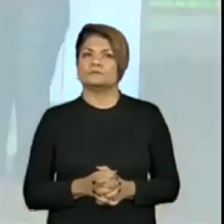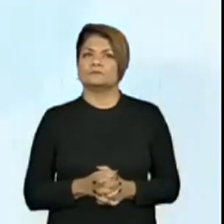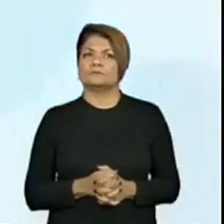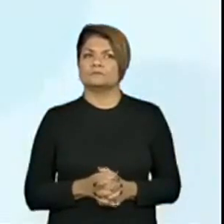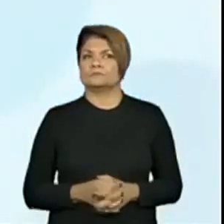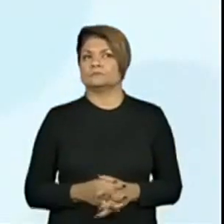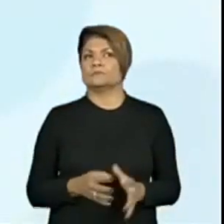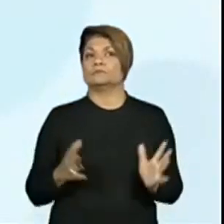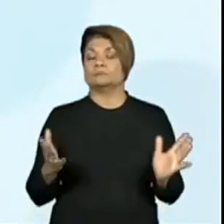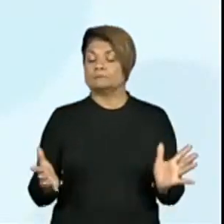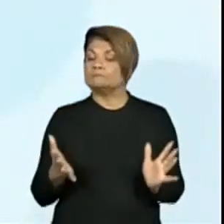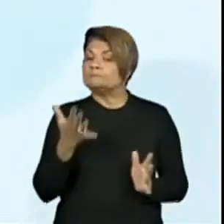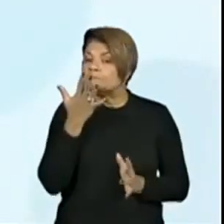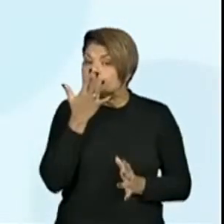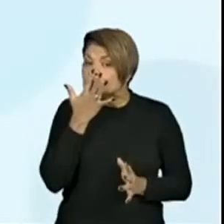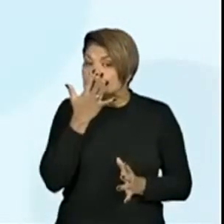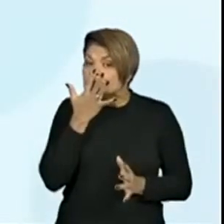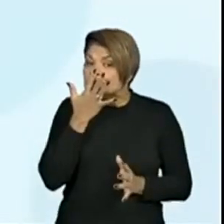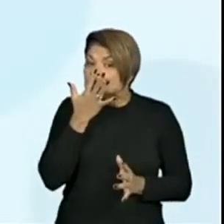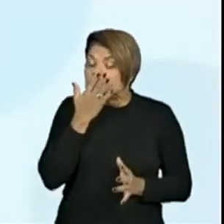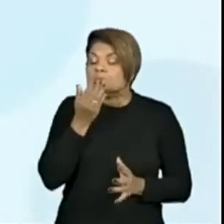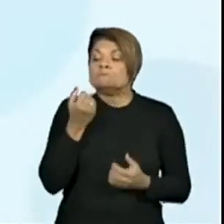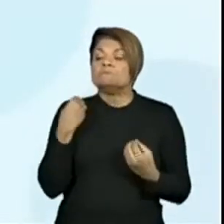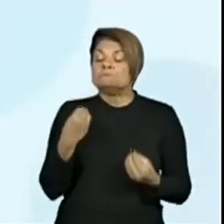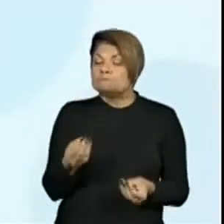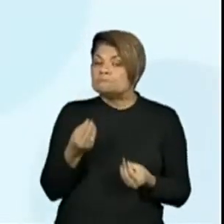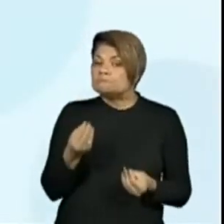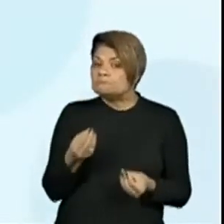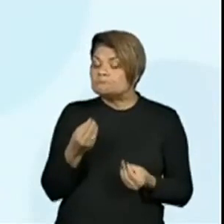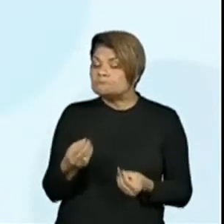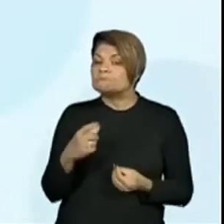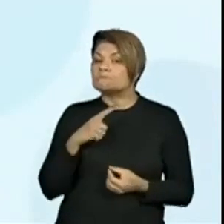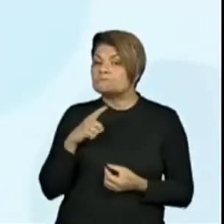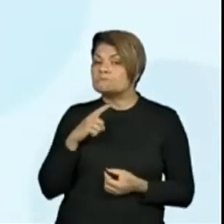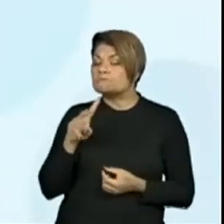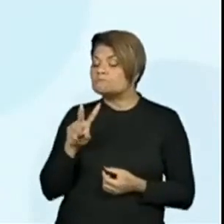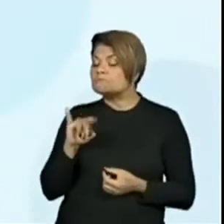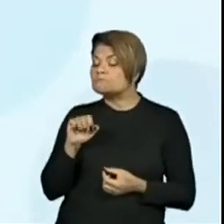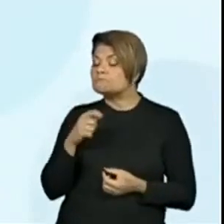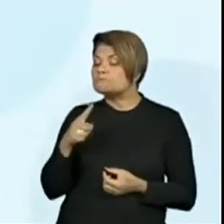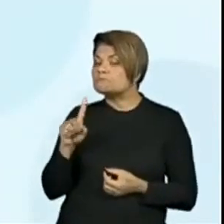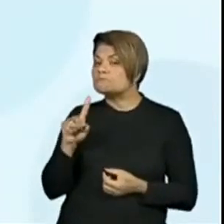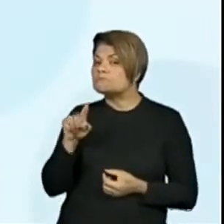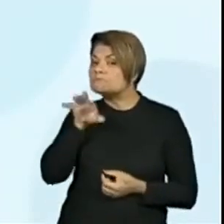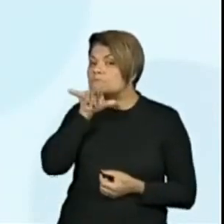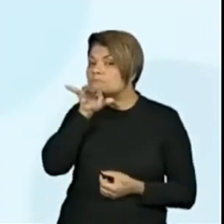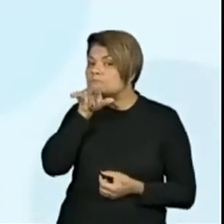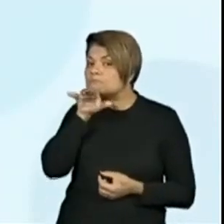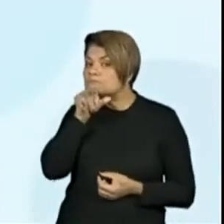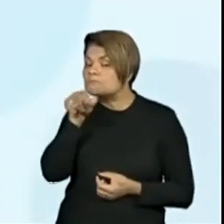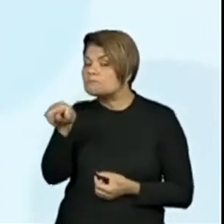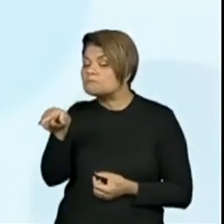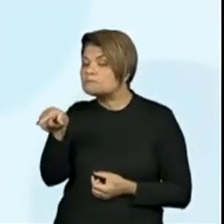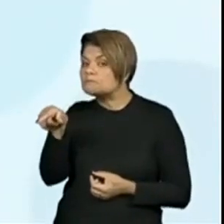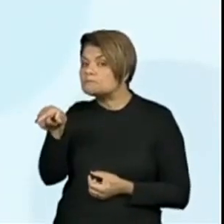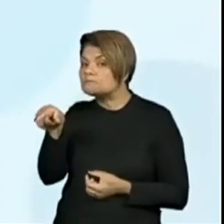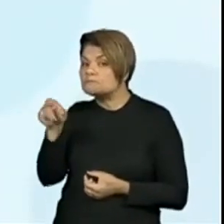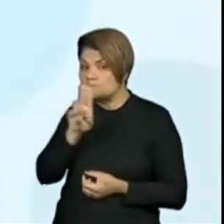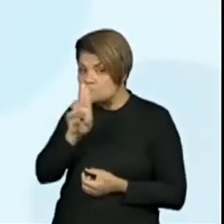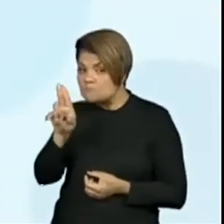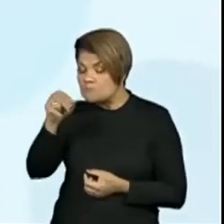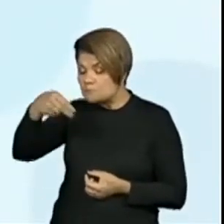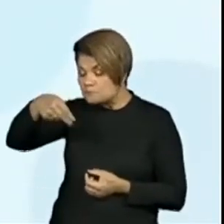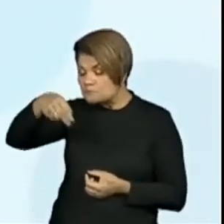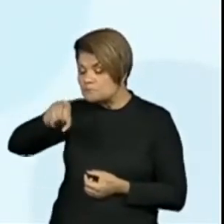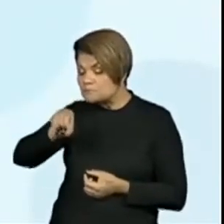Por incrível que pareça, tinha o vilão noturno, tentando causar problemas